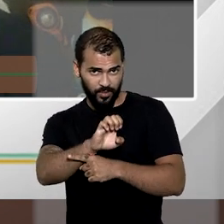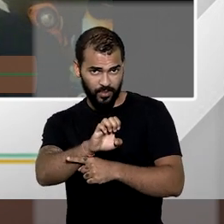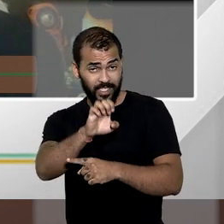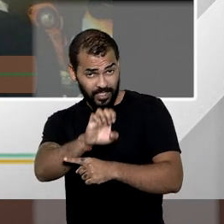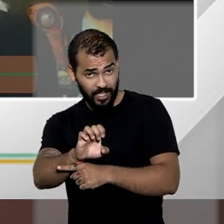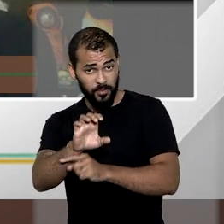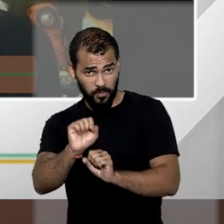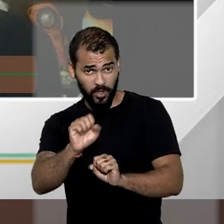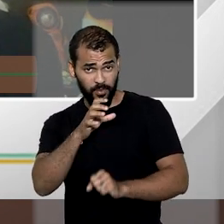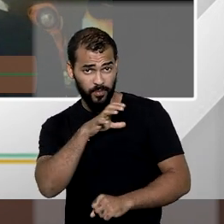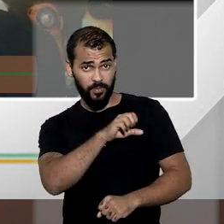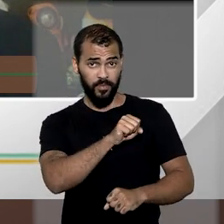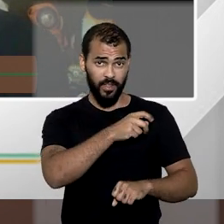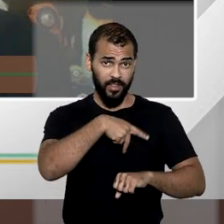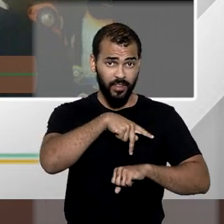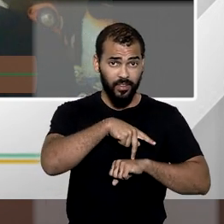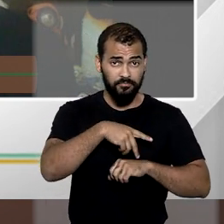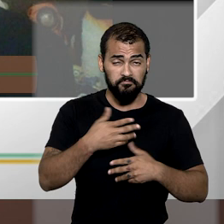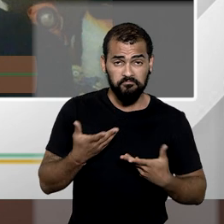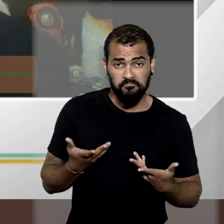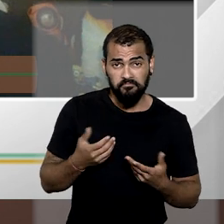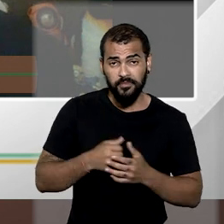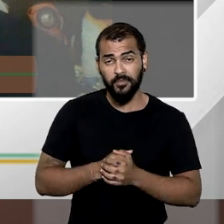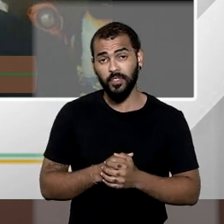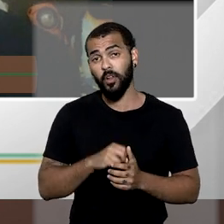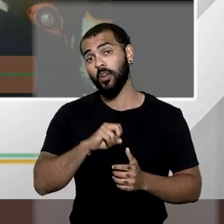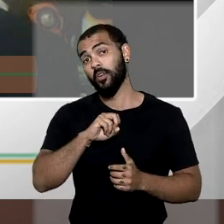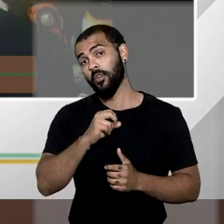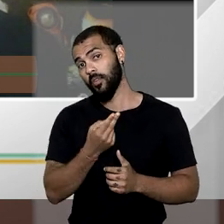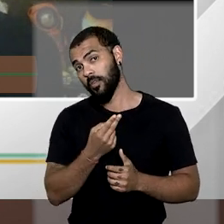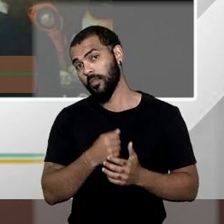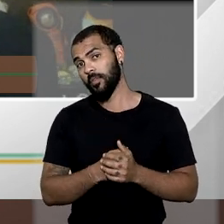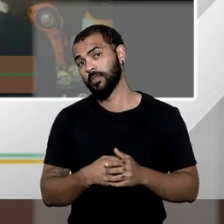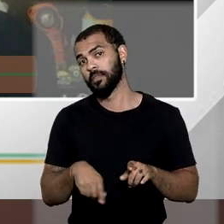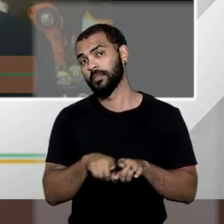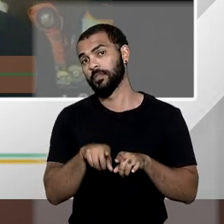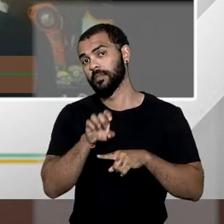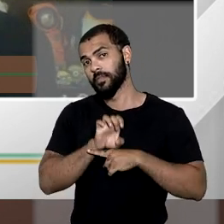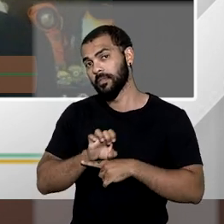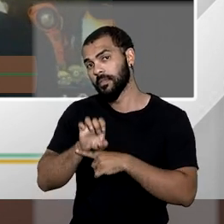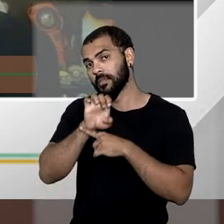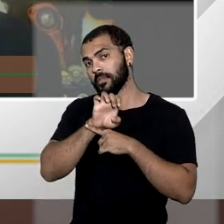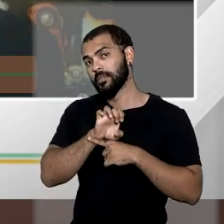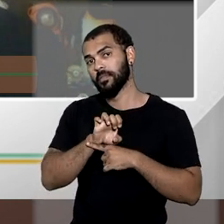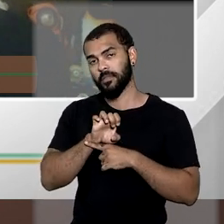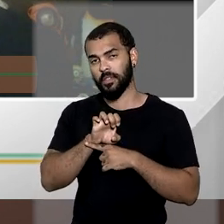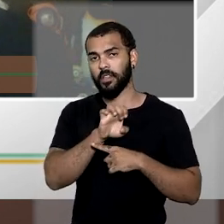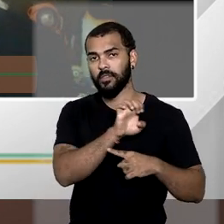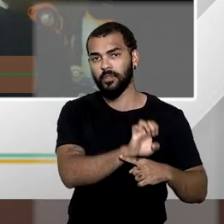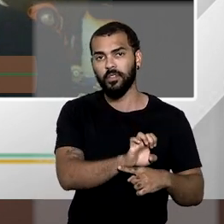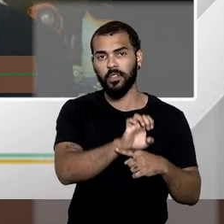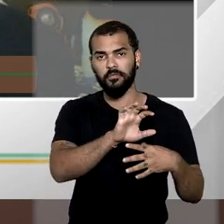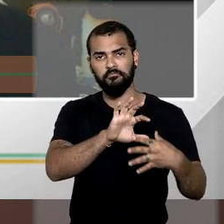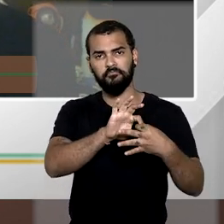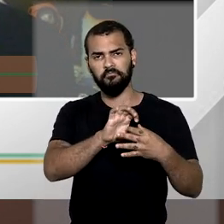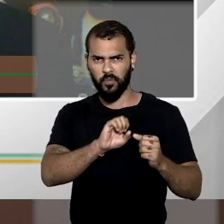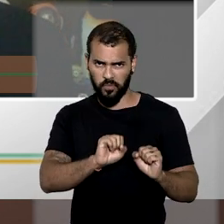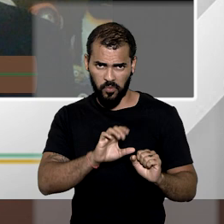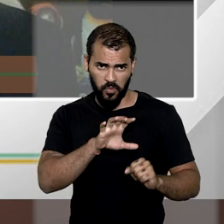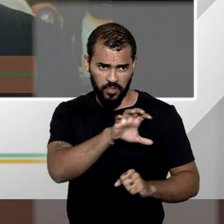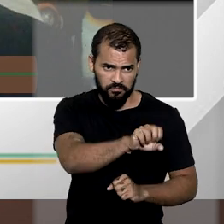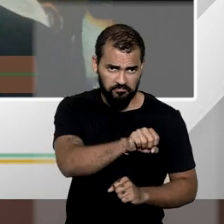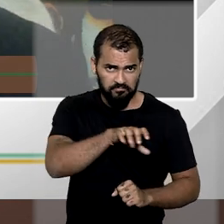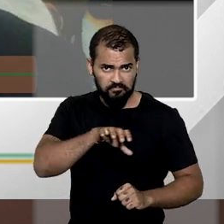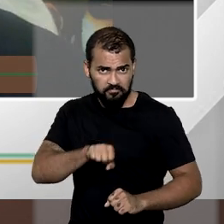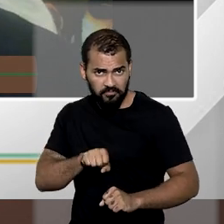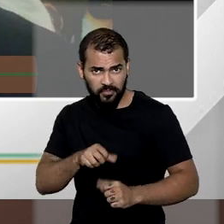Estado poderia desapropriar um bem da União? Ou o Estado-membro poderia desapropriar o bem de um outro Estado-membro? Sobre isso,